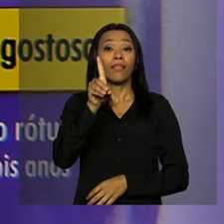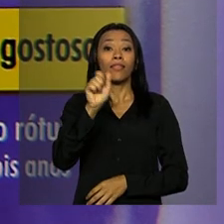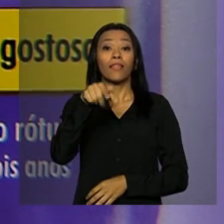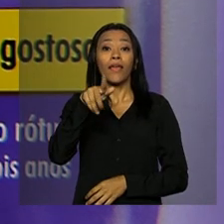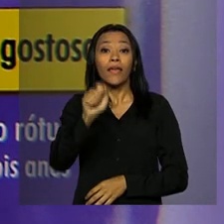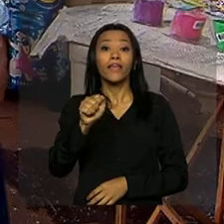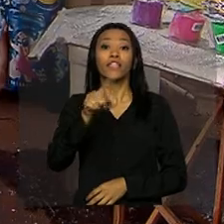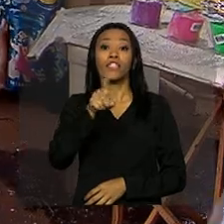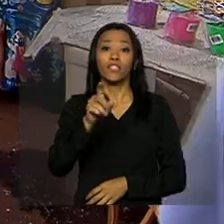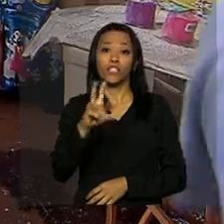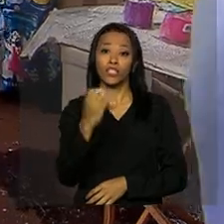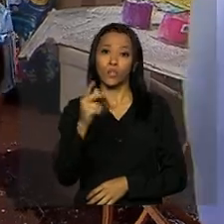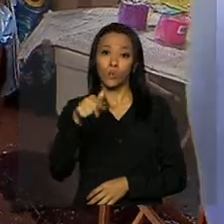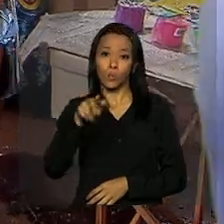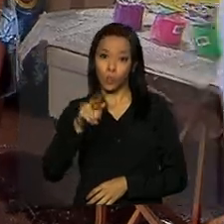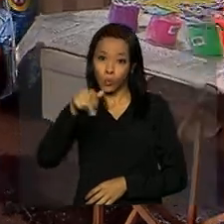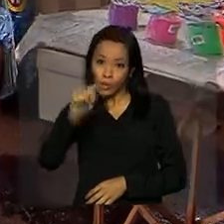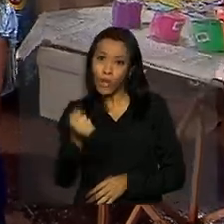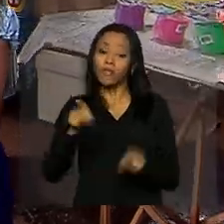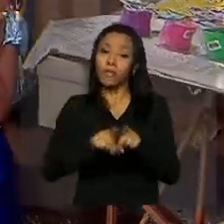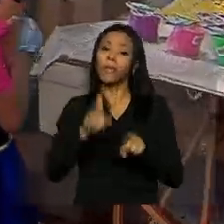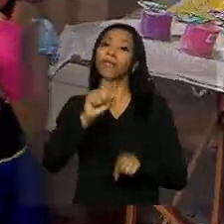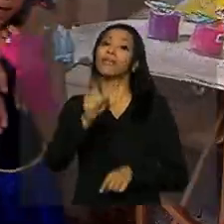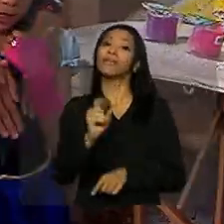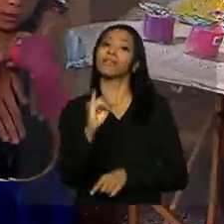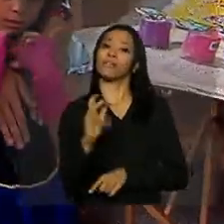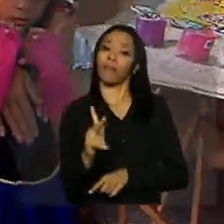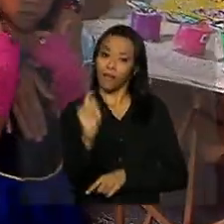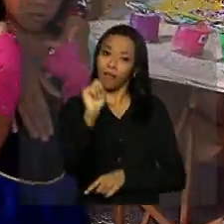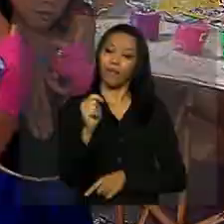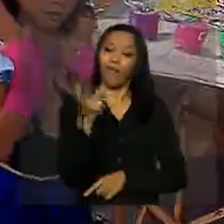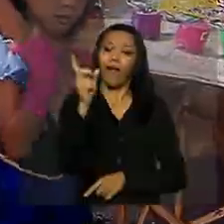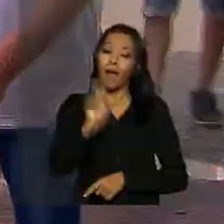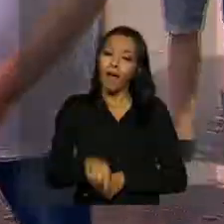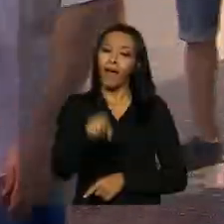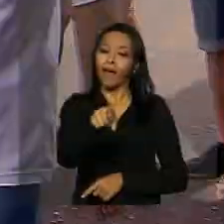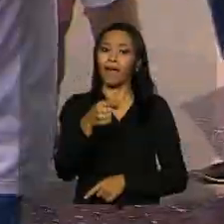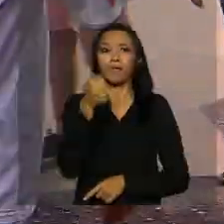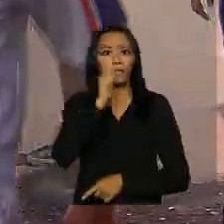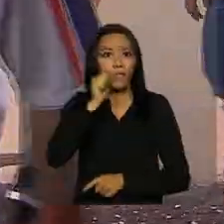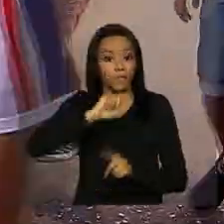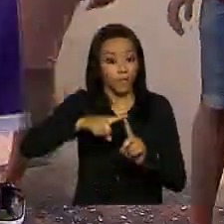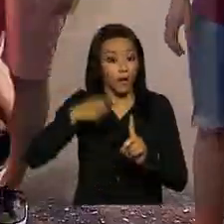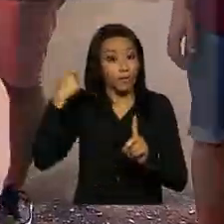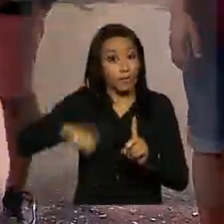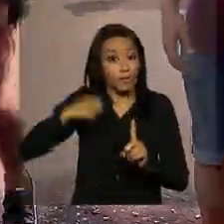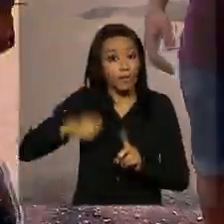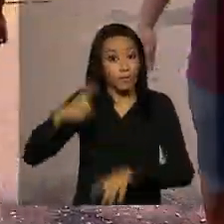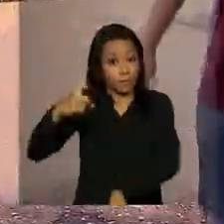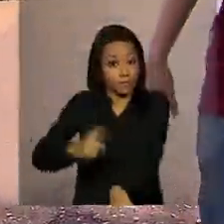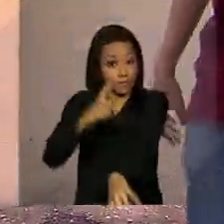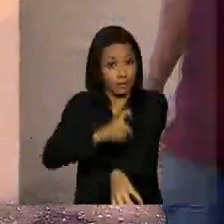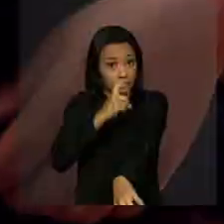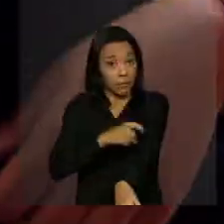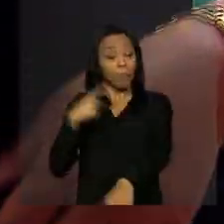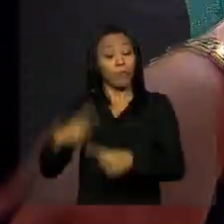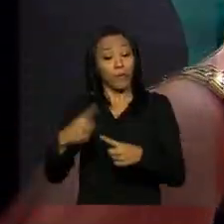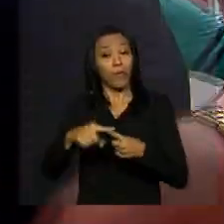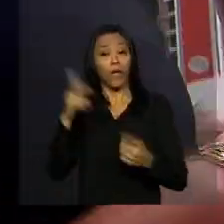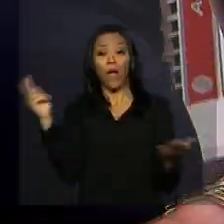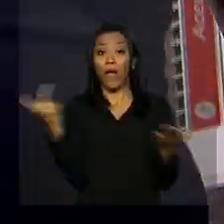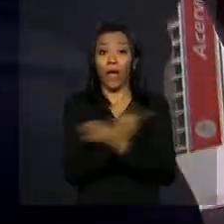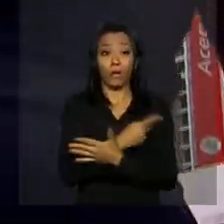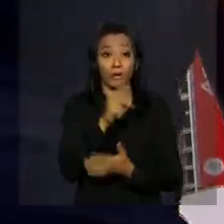e o zika vírus. Para mulheres grávidas, o produto é ainda mais recomendável, já que o zika pode levar ao